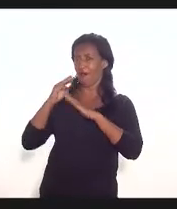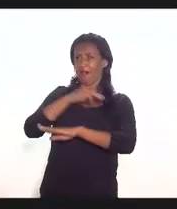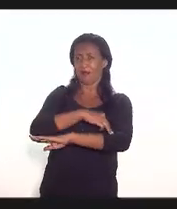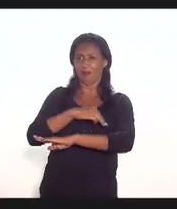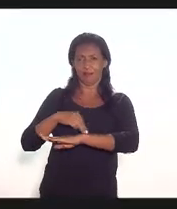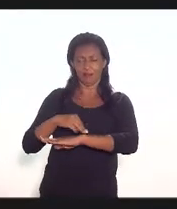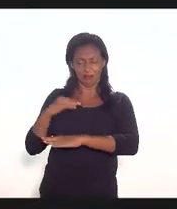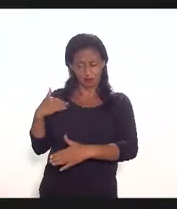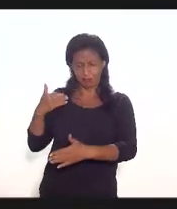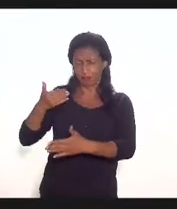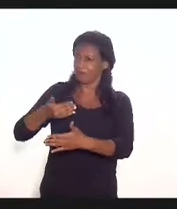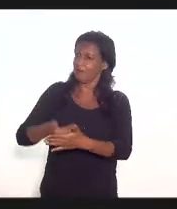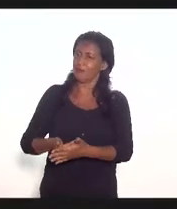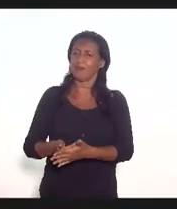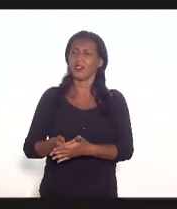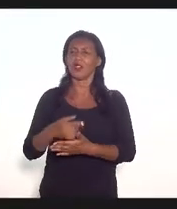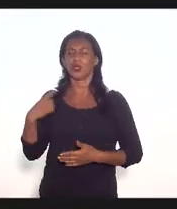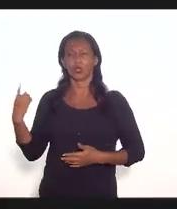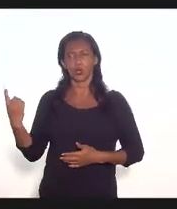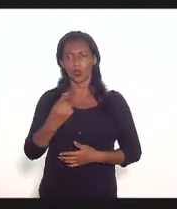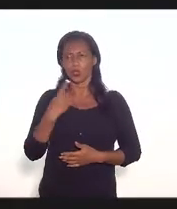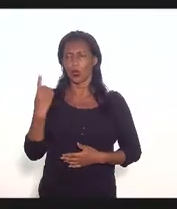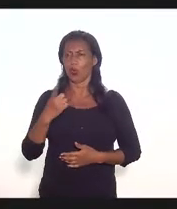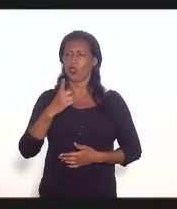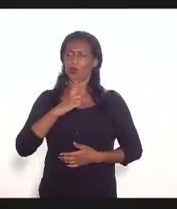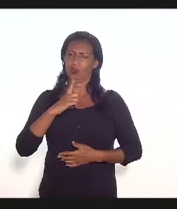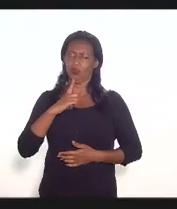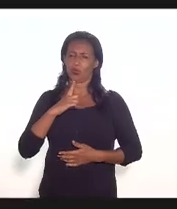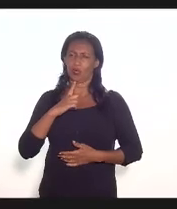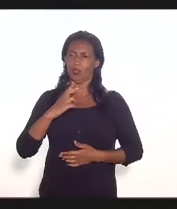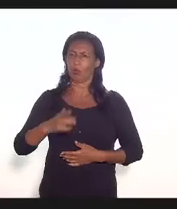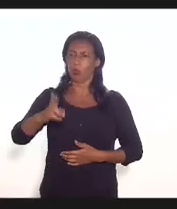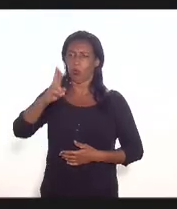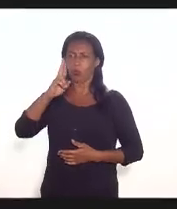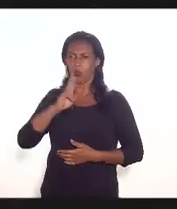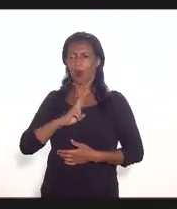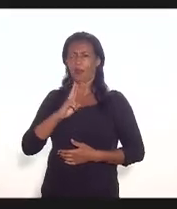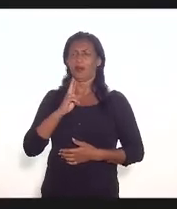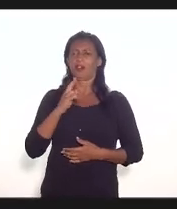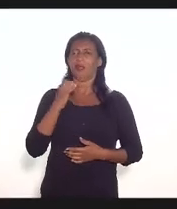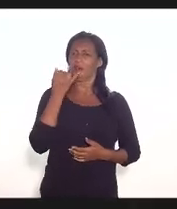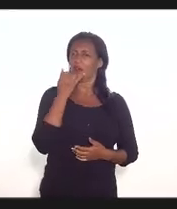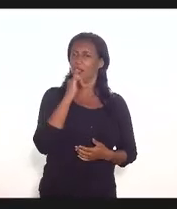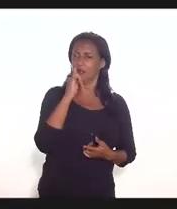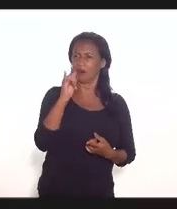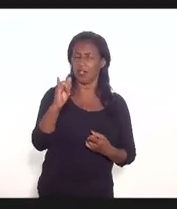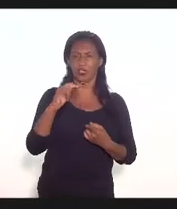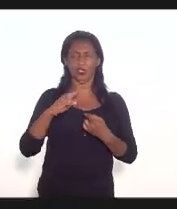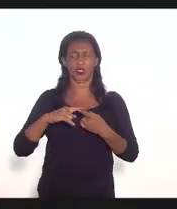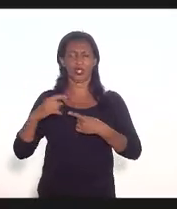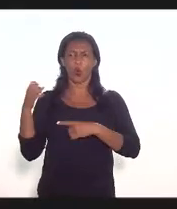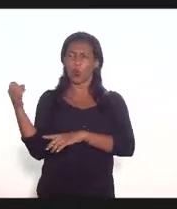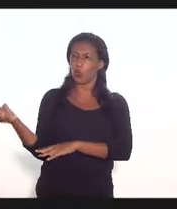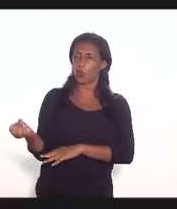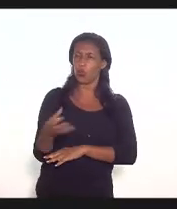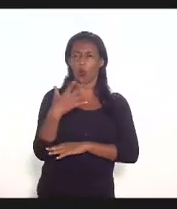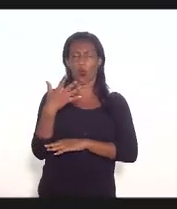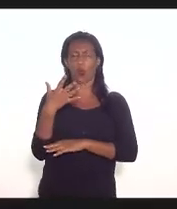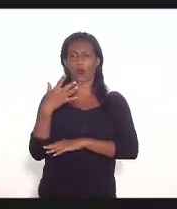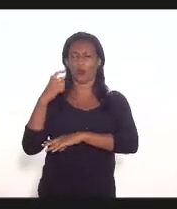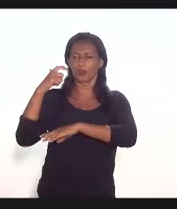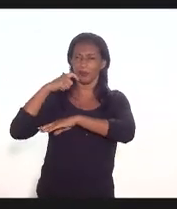nós teremos um grande salto na questão das termoelétricas um novo momento da